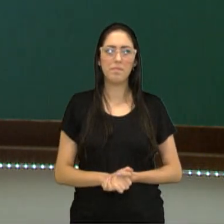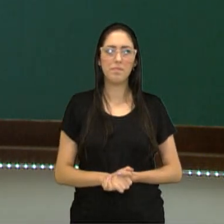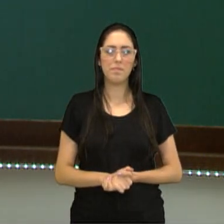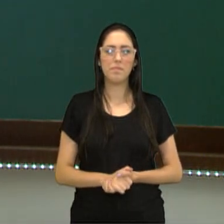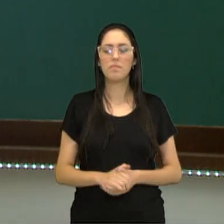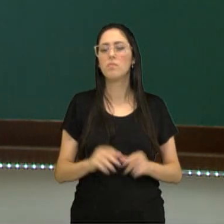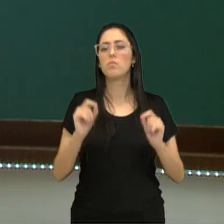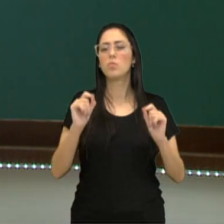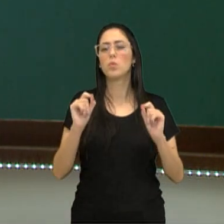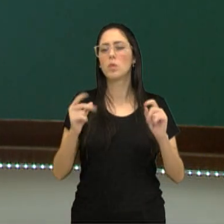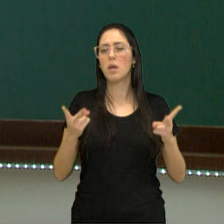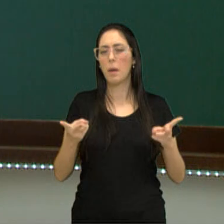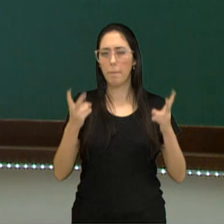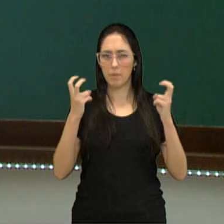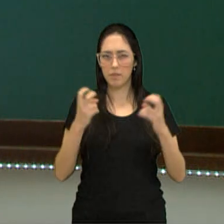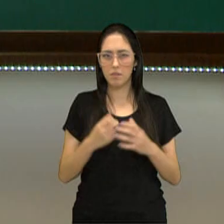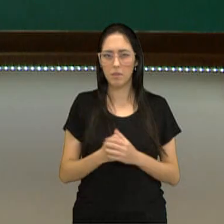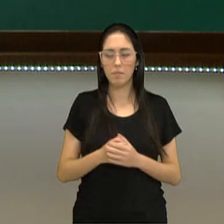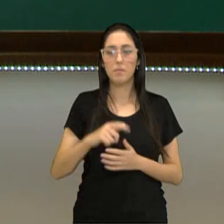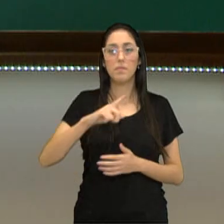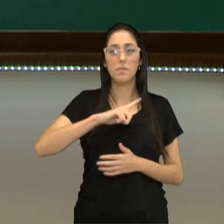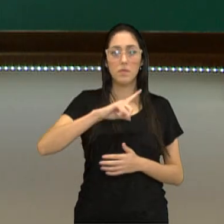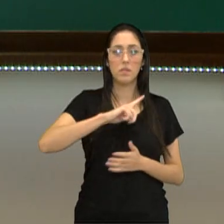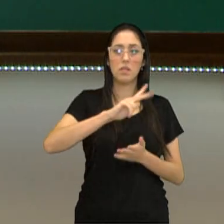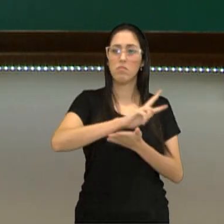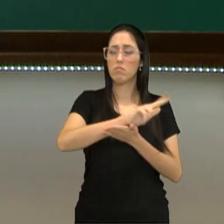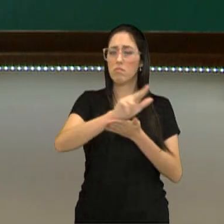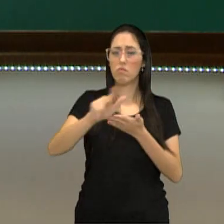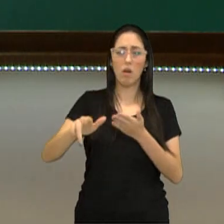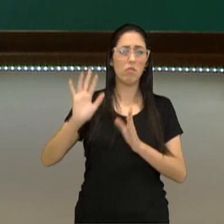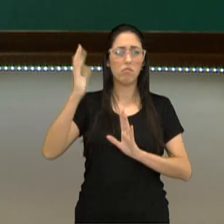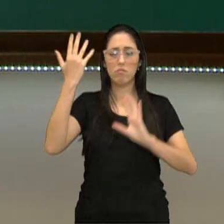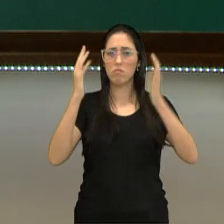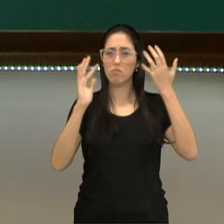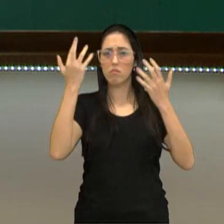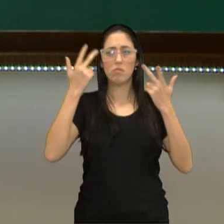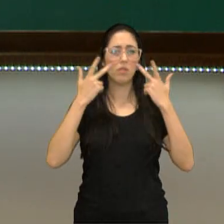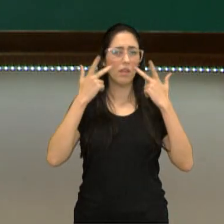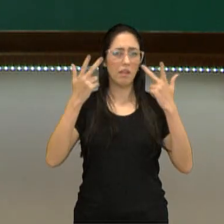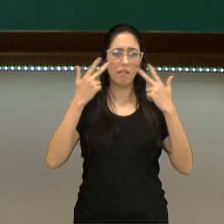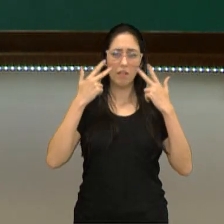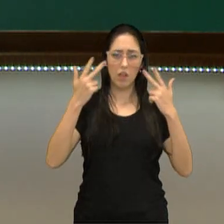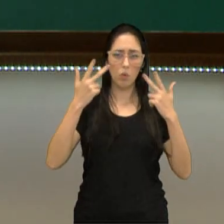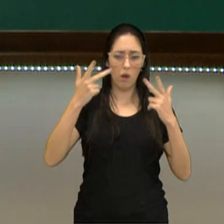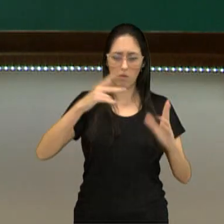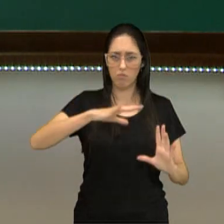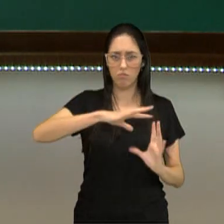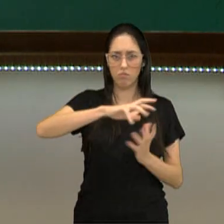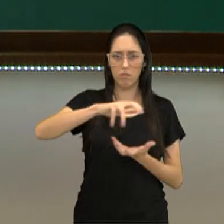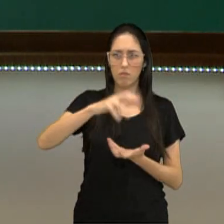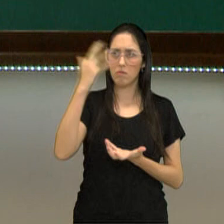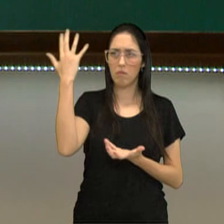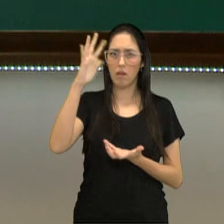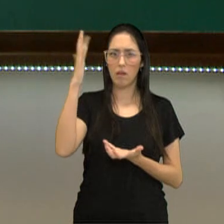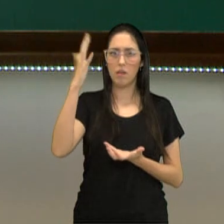a gente vai perceber? Que entre os vários processos naturais que ocorrem no nosso planeta e que estão associados ao clima, um deles é o efeito